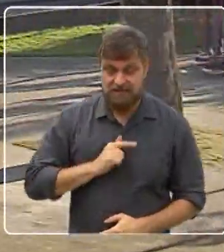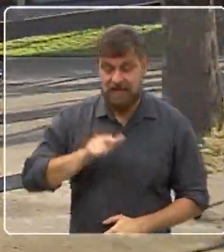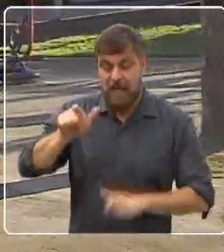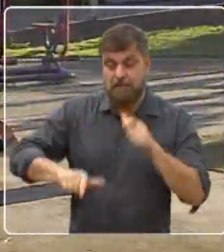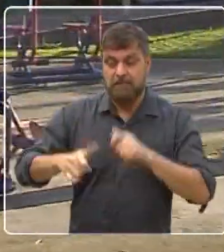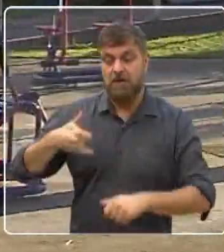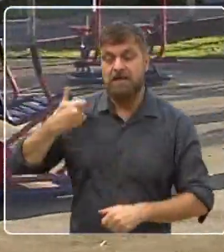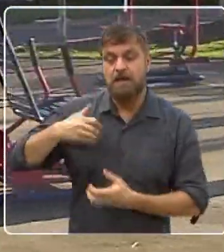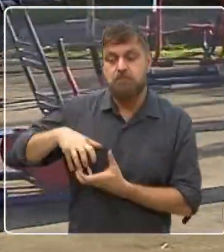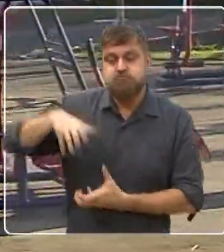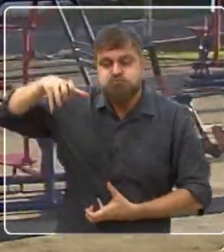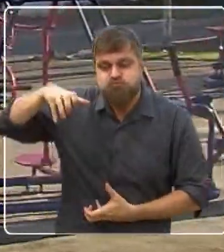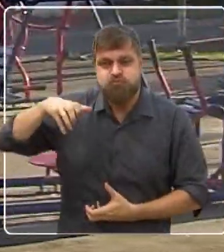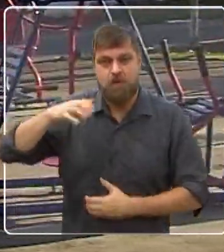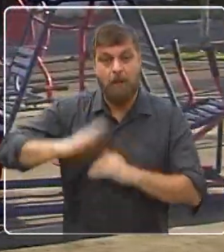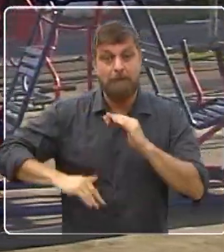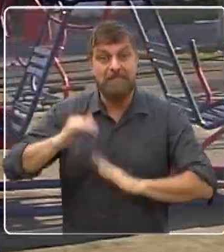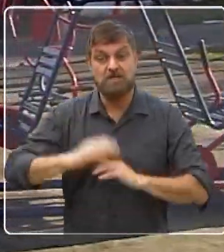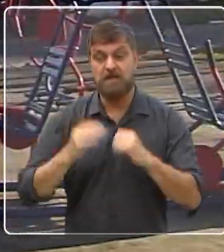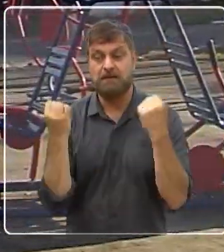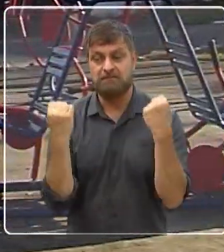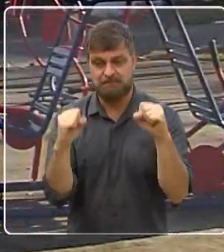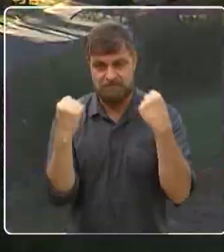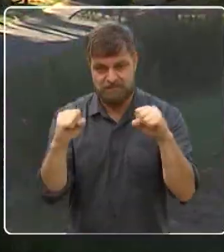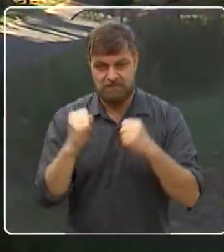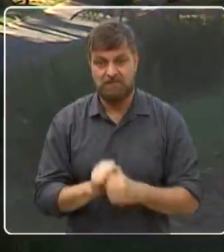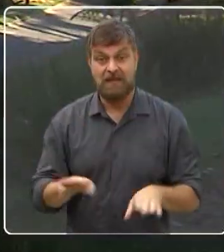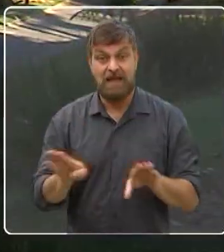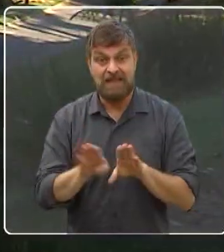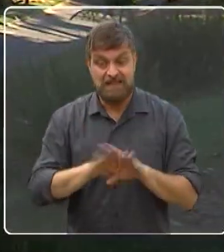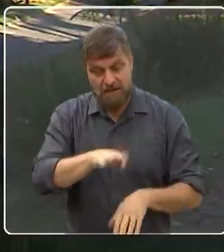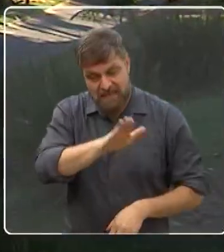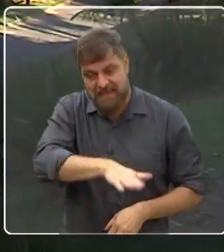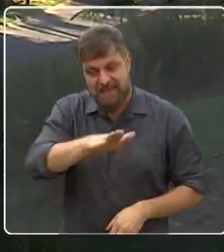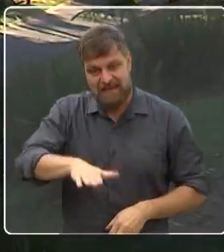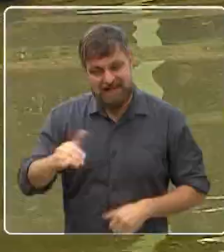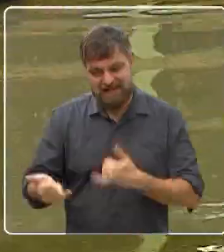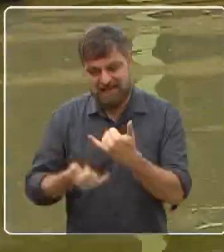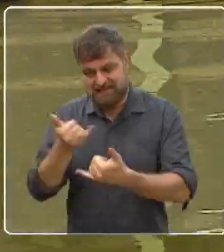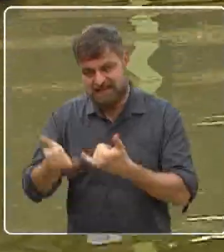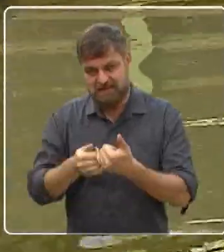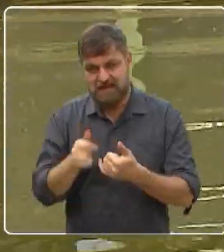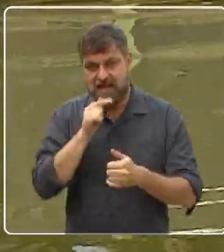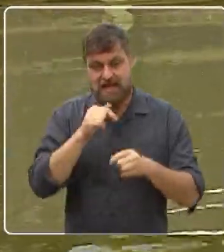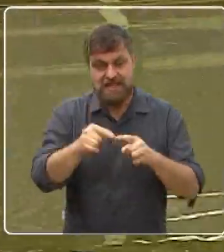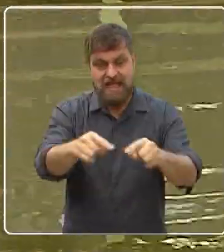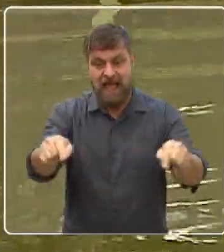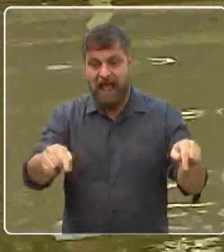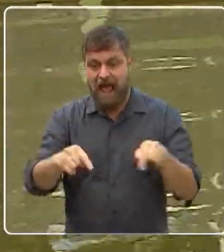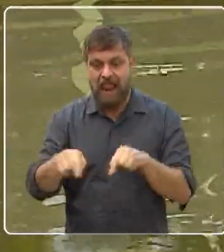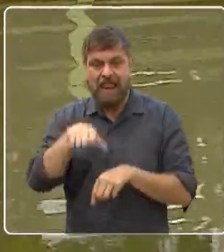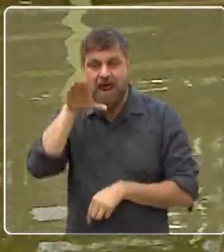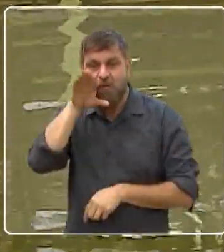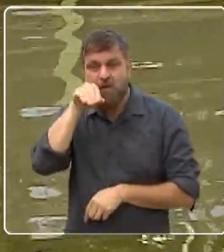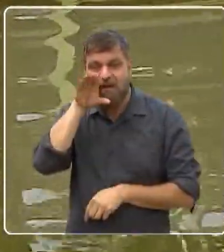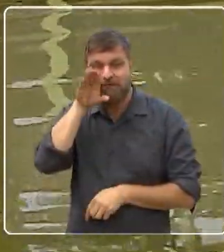terceira idade, tem um parque pra criança, tem a Lagoa dos Patos, tem